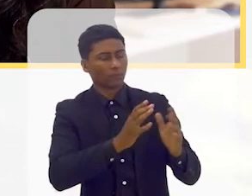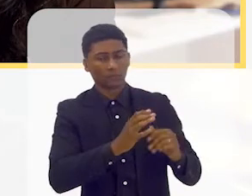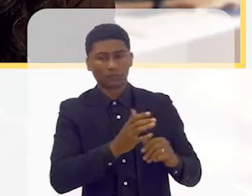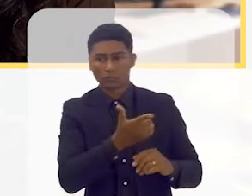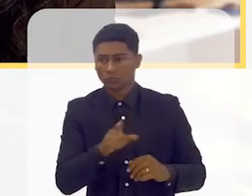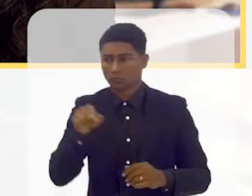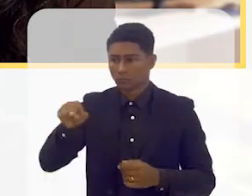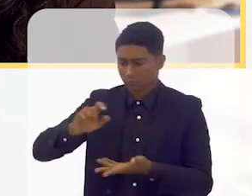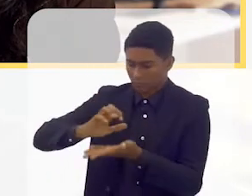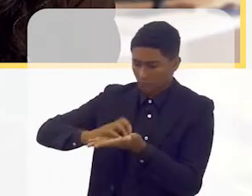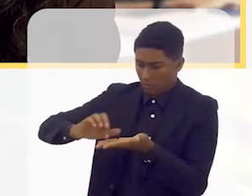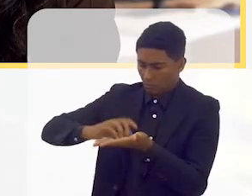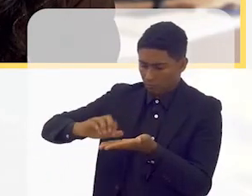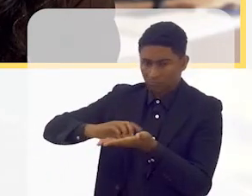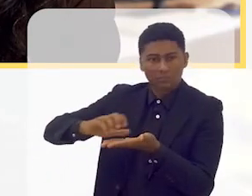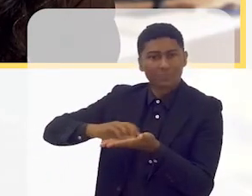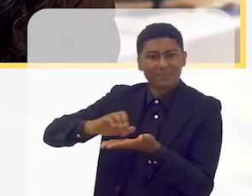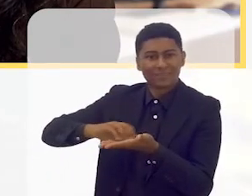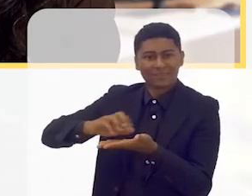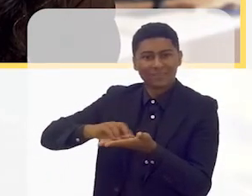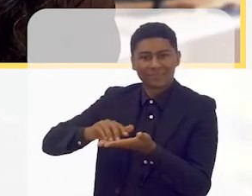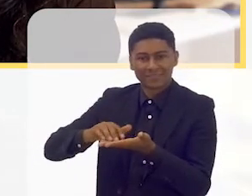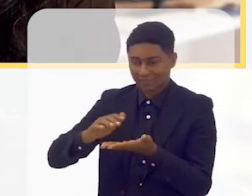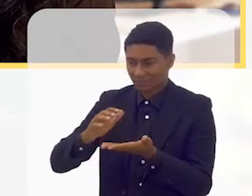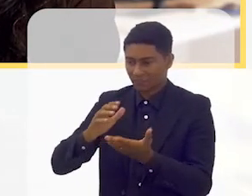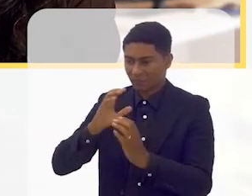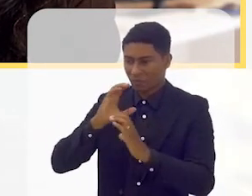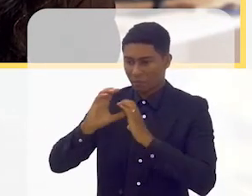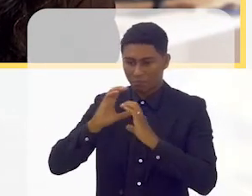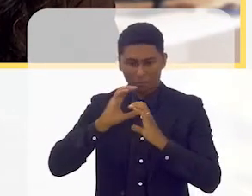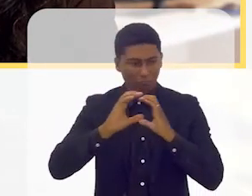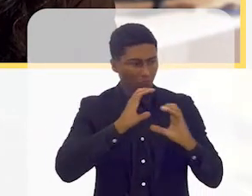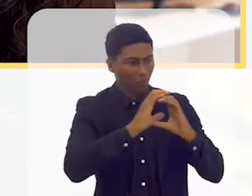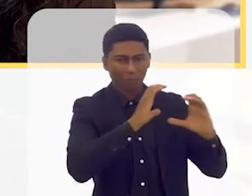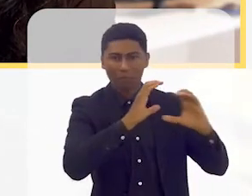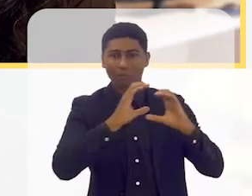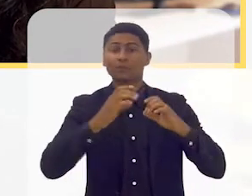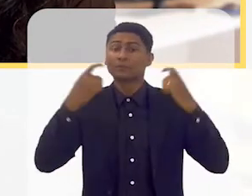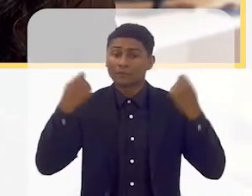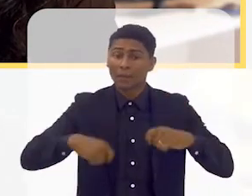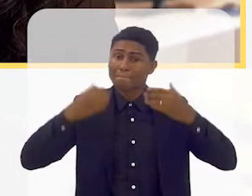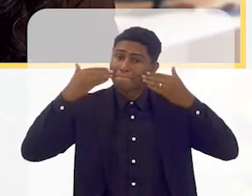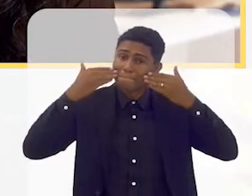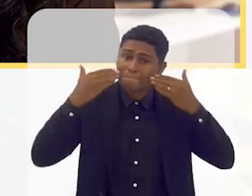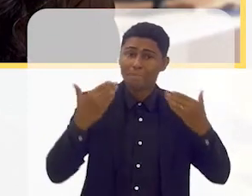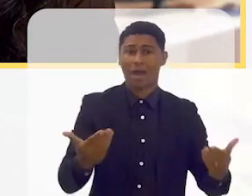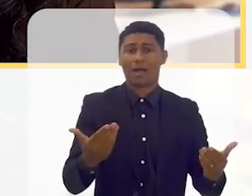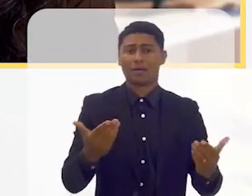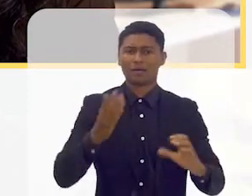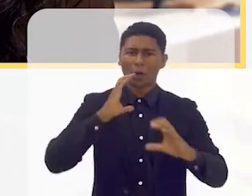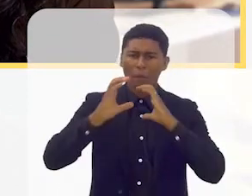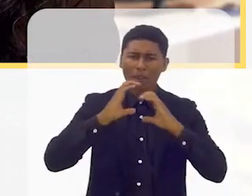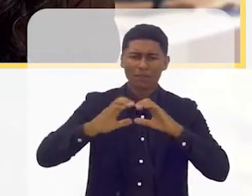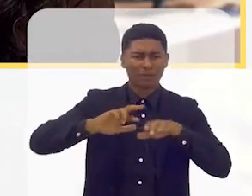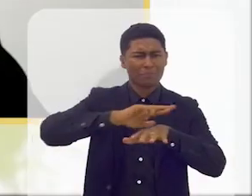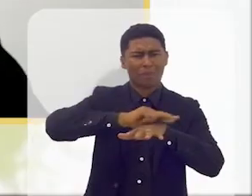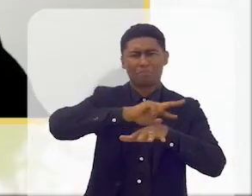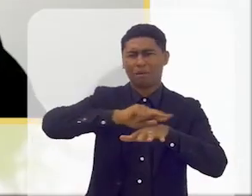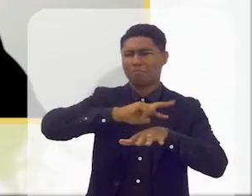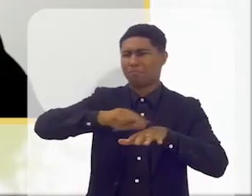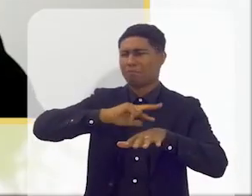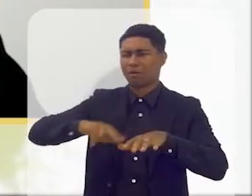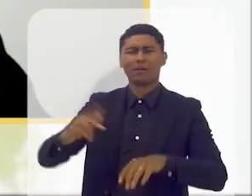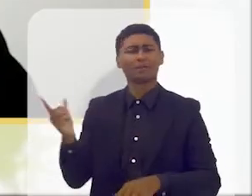leem com os dedos. Portanto, é preciso mostrar esta multiplicidade de comunicação